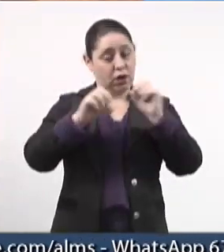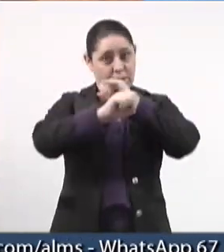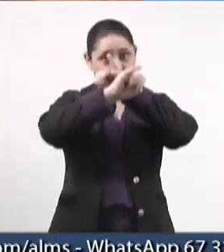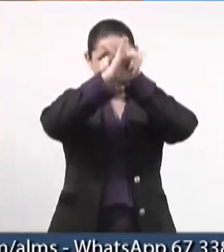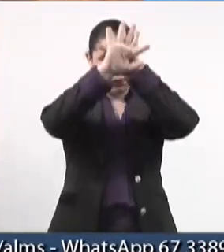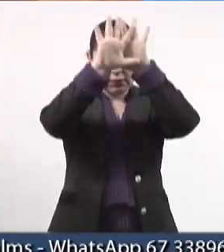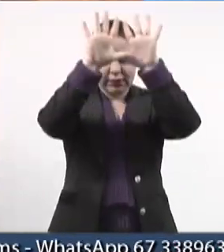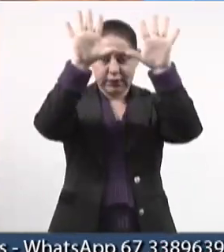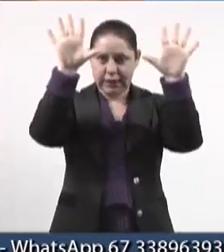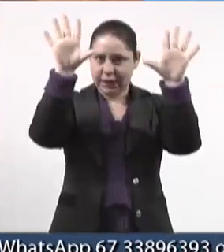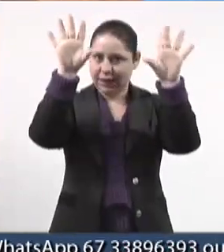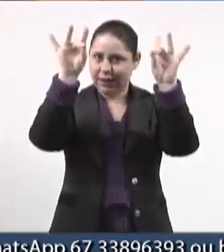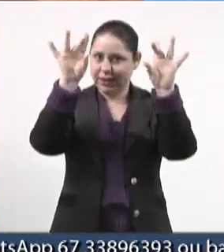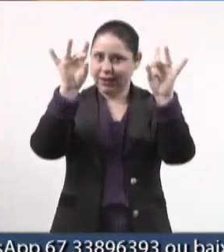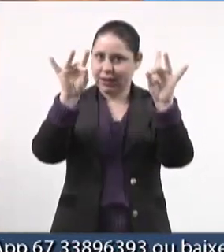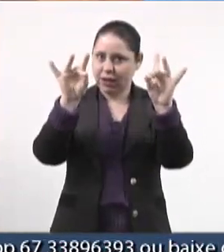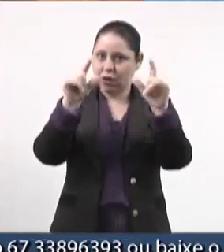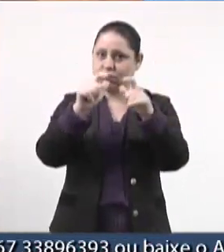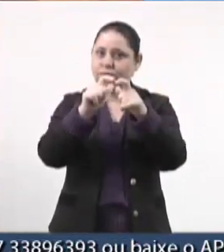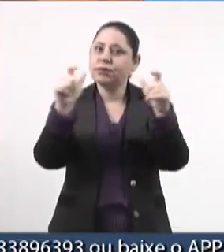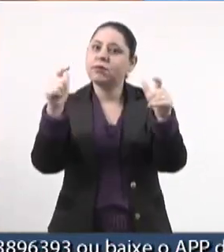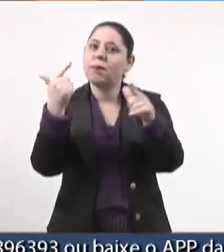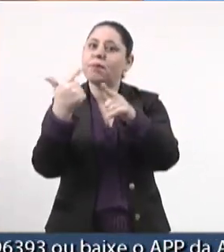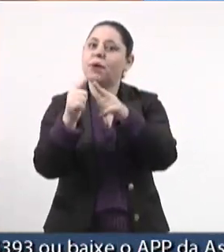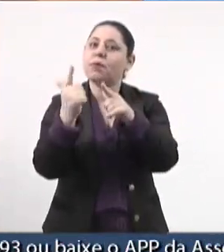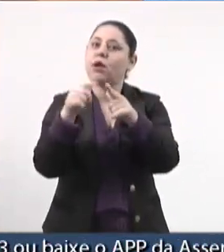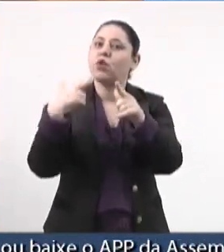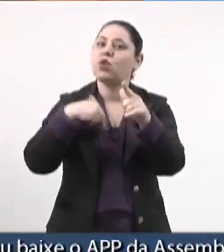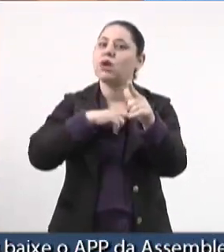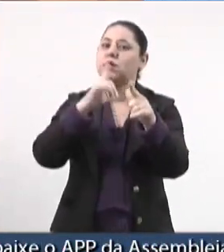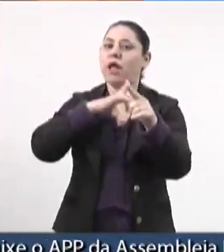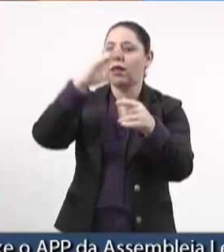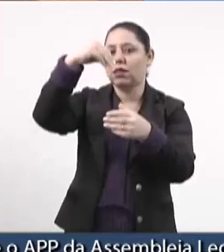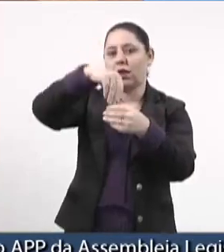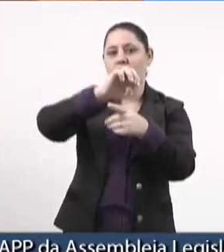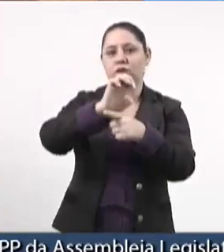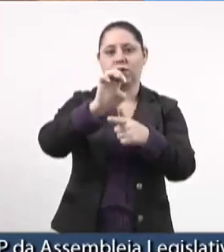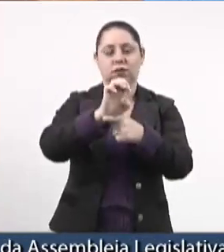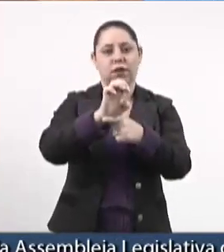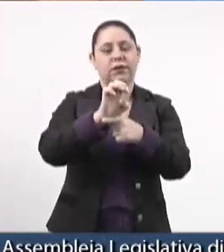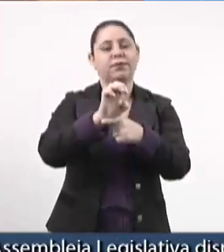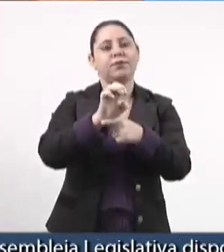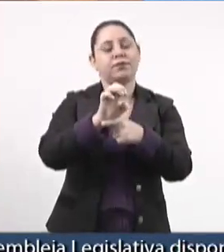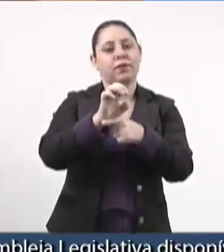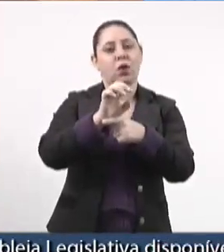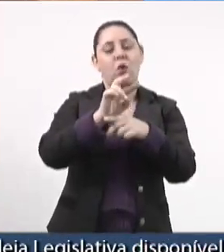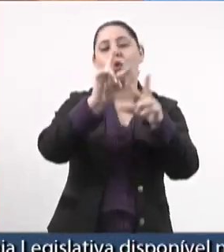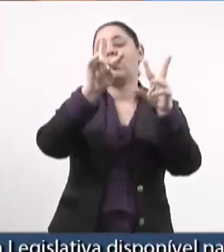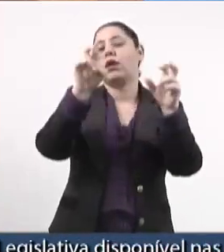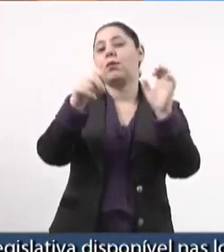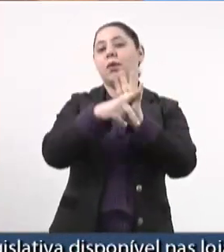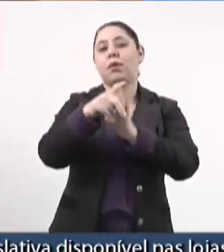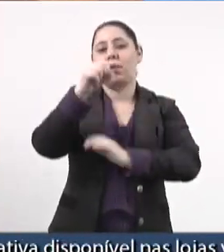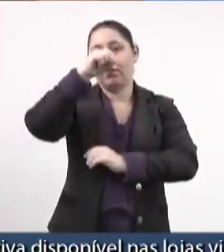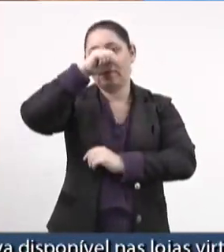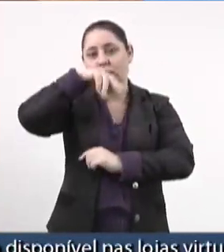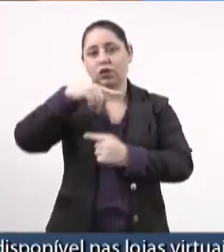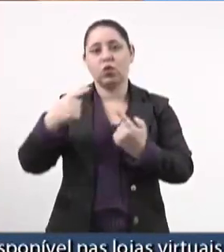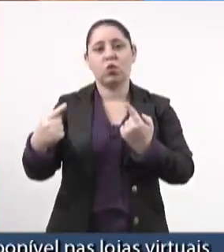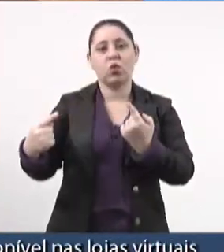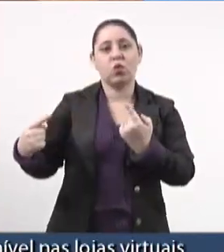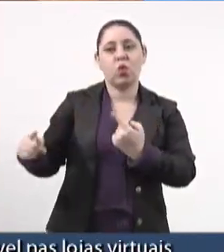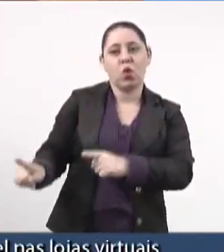aqui bem claro o tamanho do problema que nós temos no Mato Grosso do Sul, nessa questão da violência contra as mulheres,